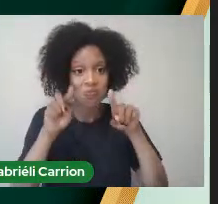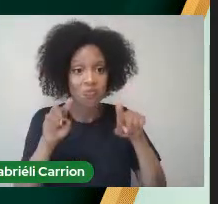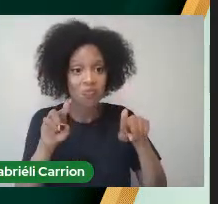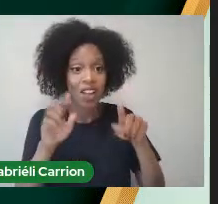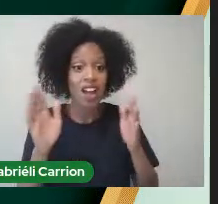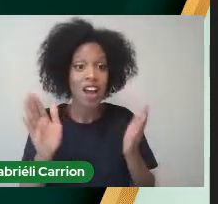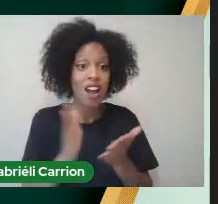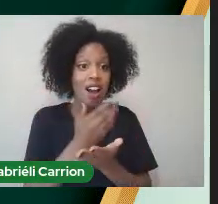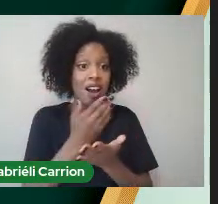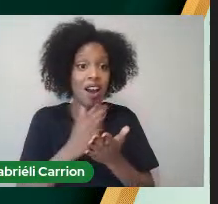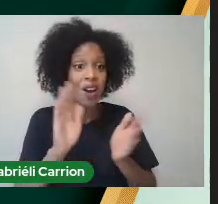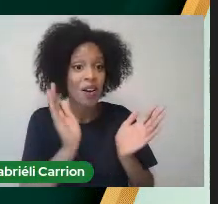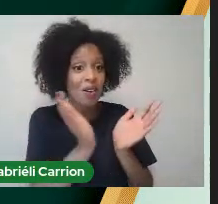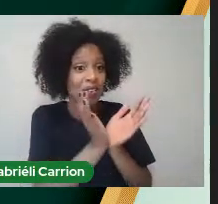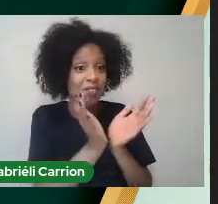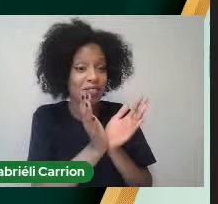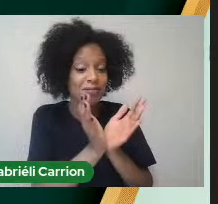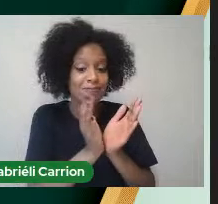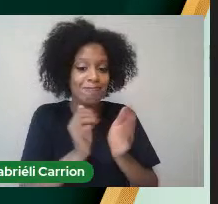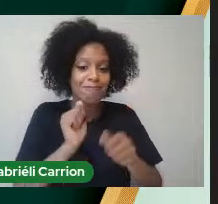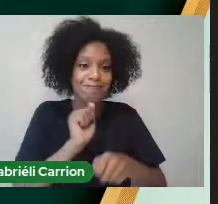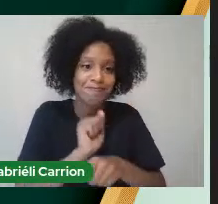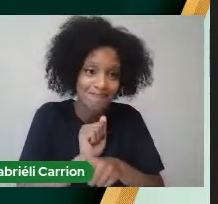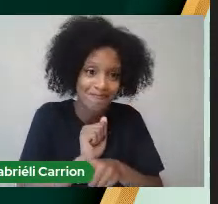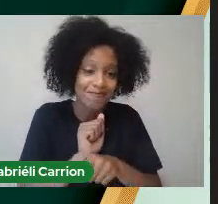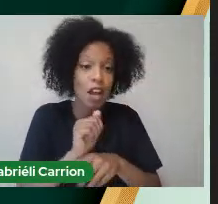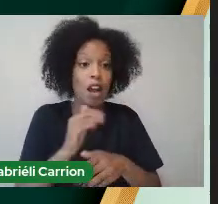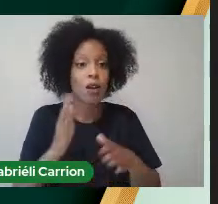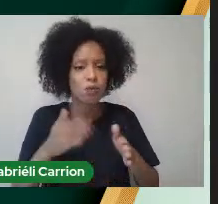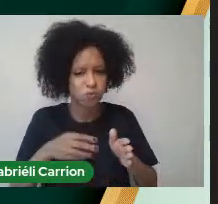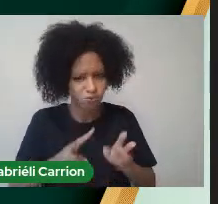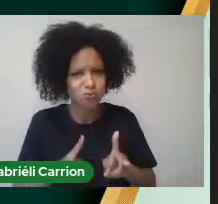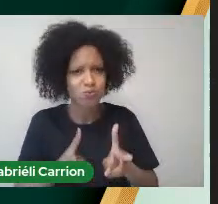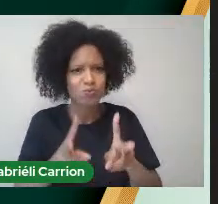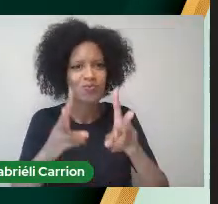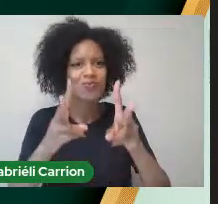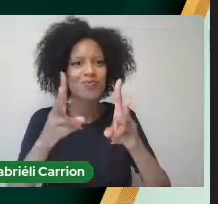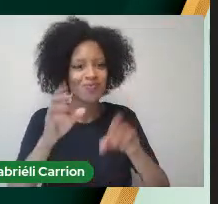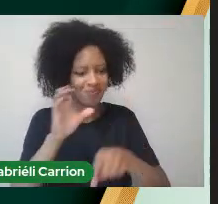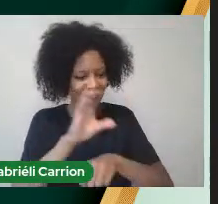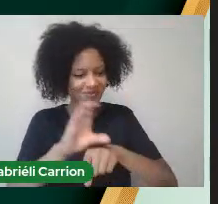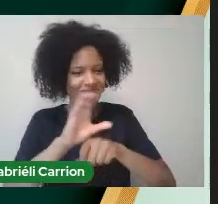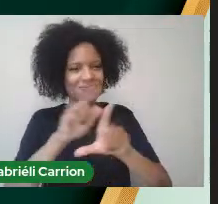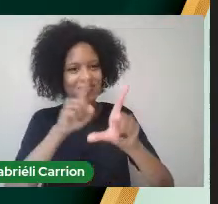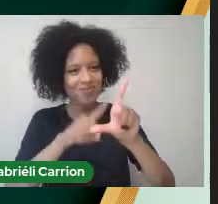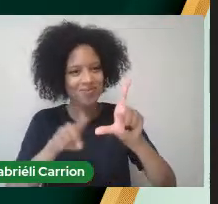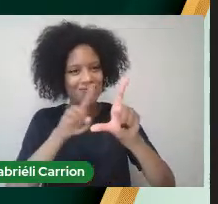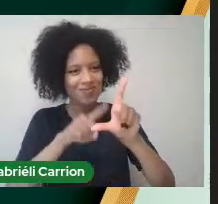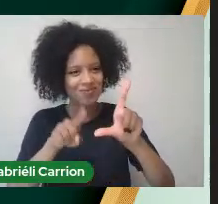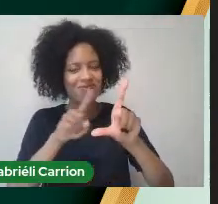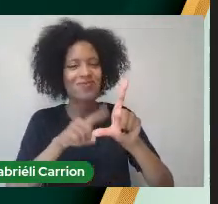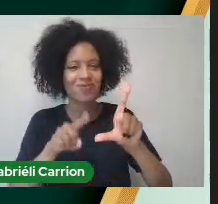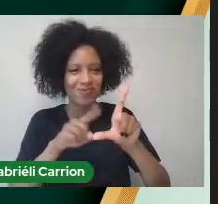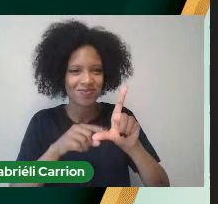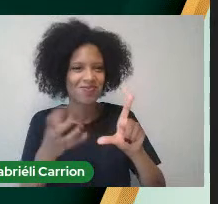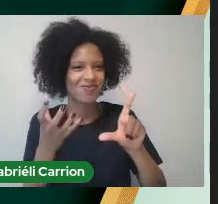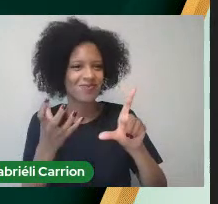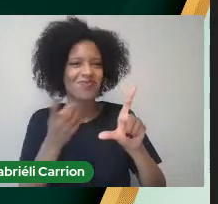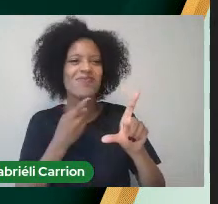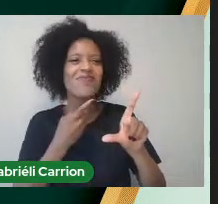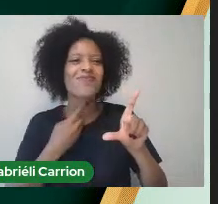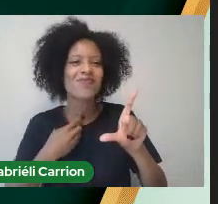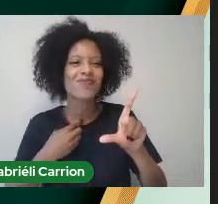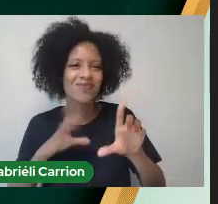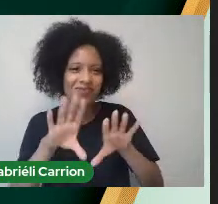dúvida Ficaram pelo caminho Aos que seguiram Levaram o curso De letras Como um adjetivo A qual nos qualificaria